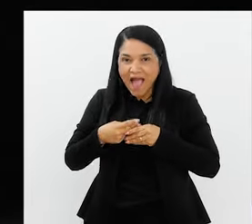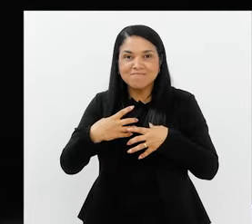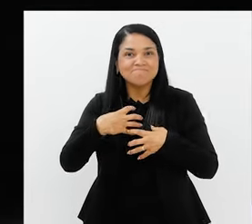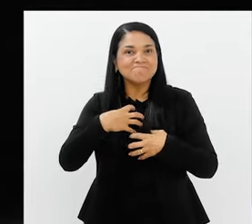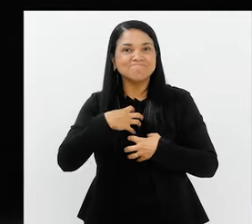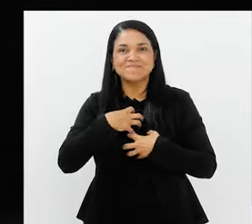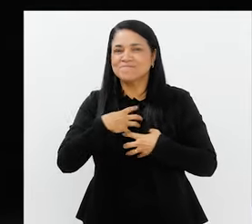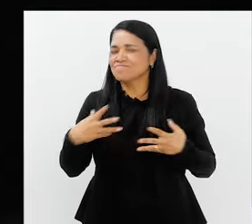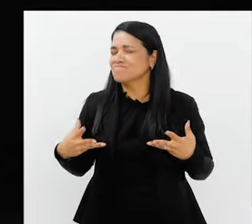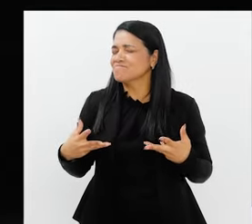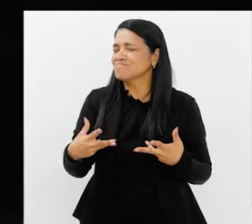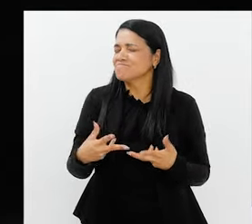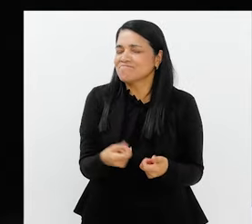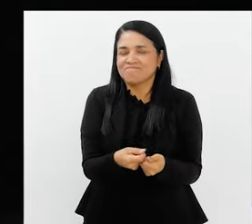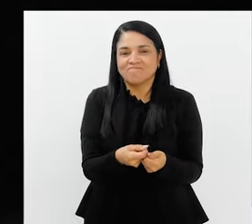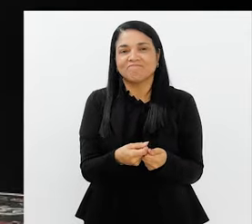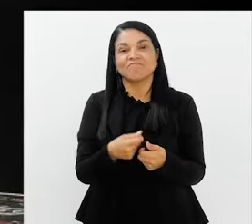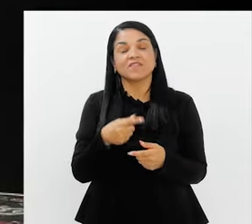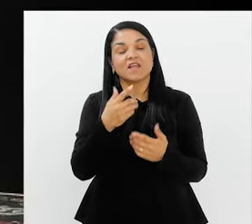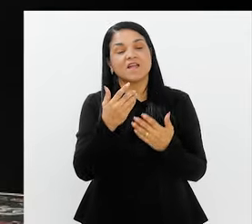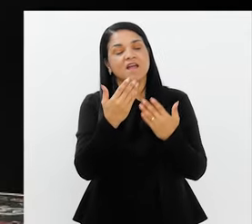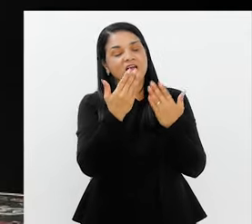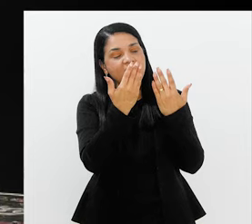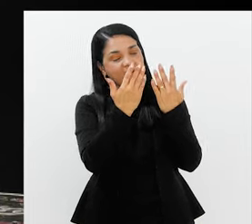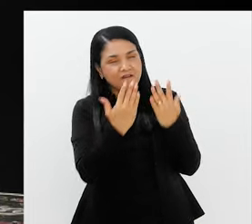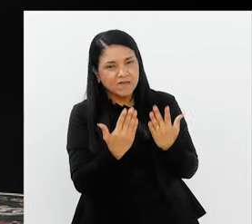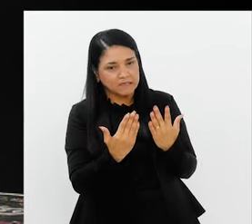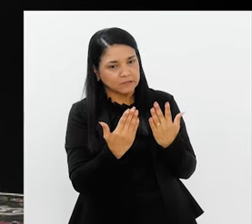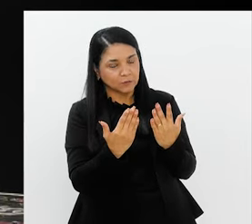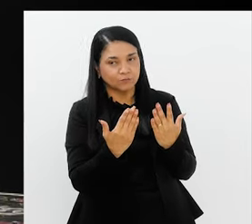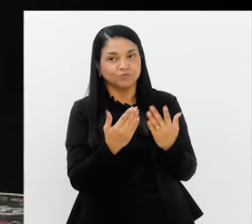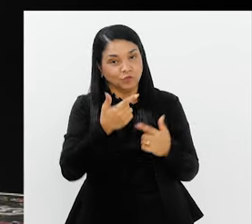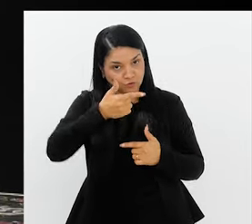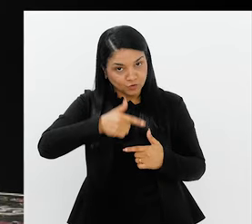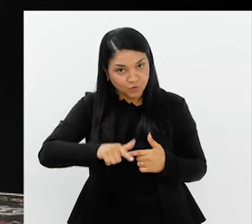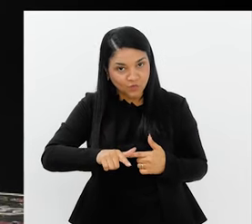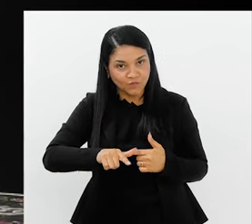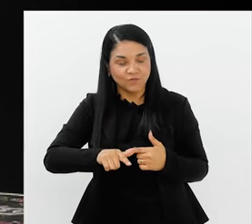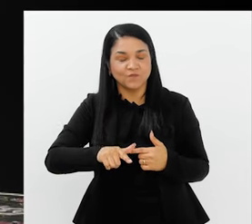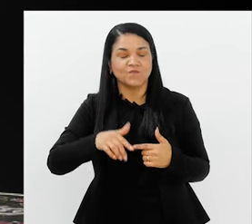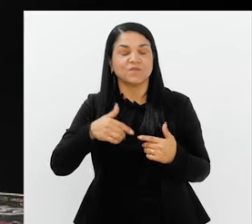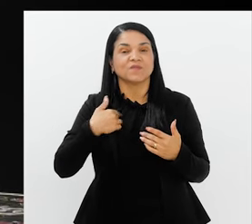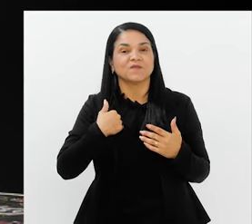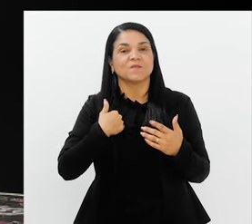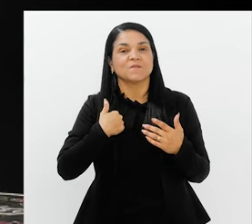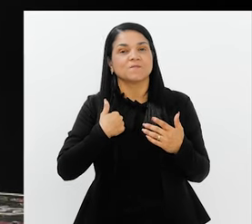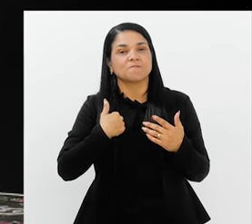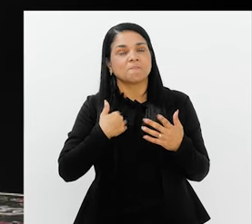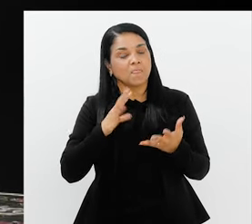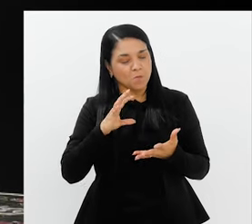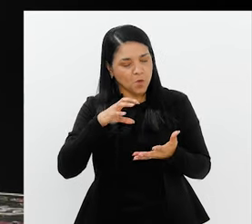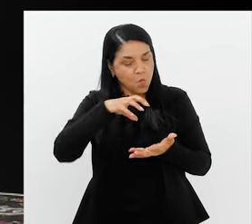nossa, é sensacional. E essa avaliação, eu repito, uma